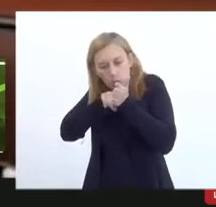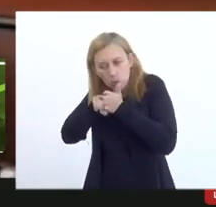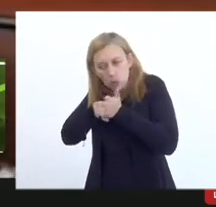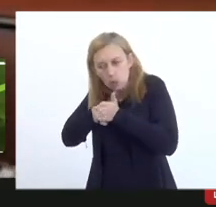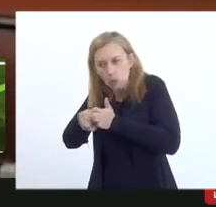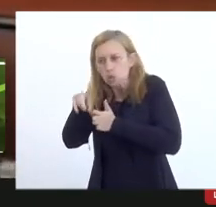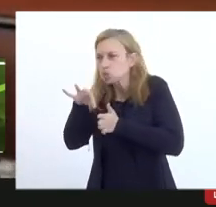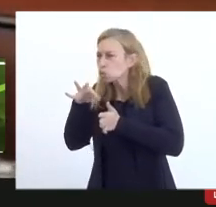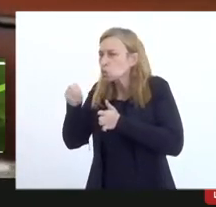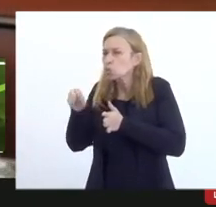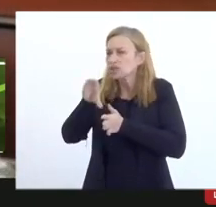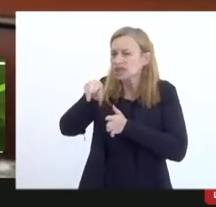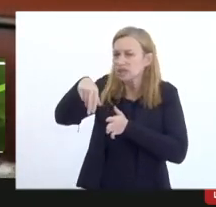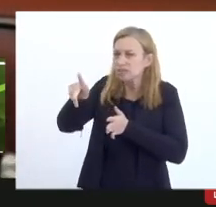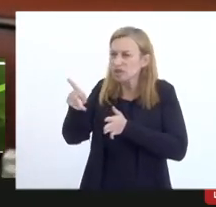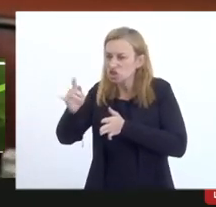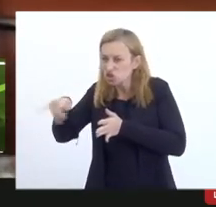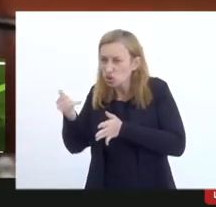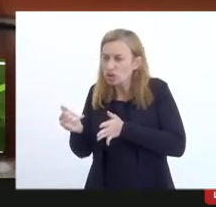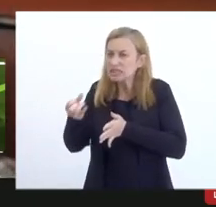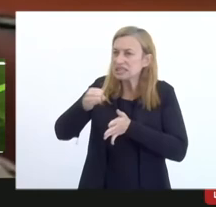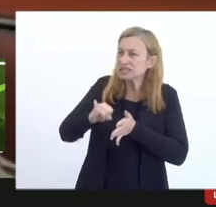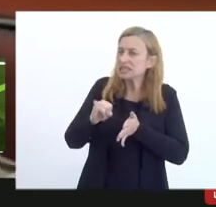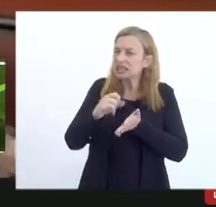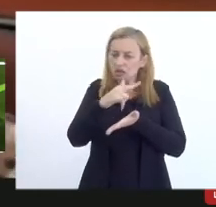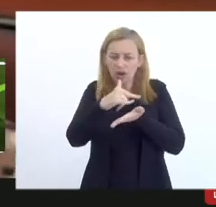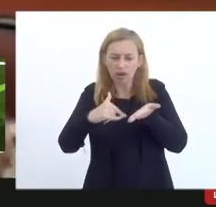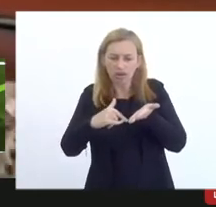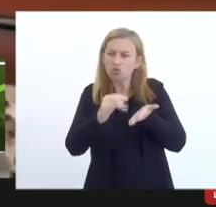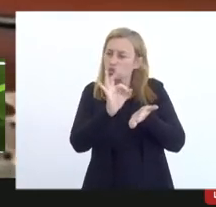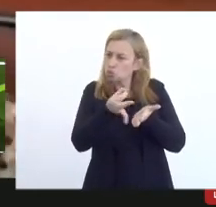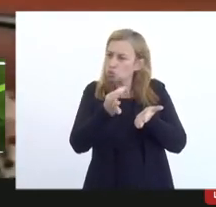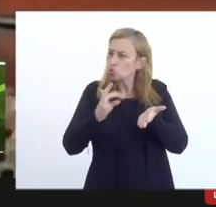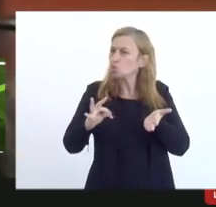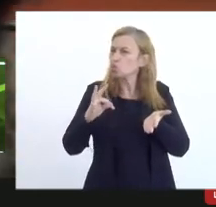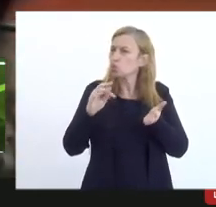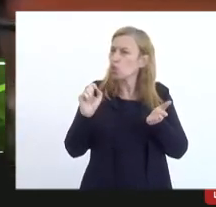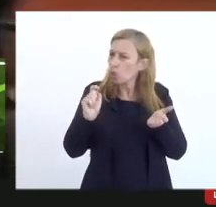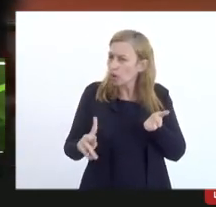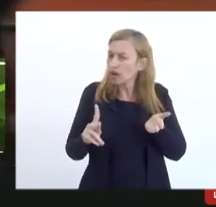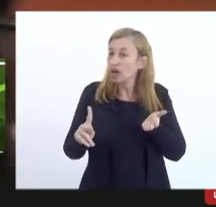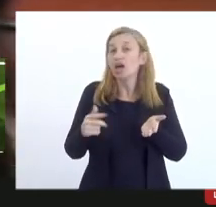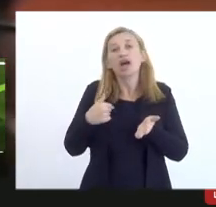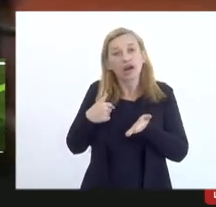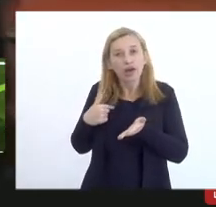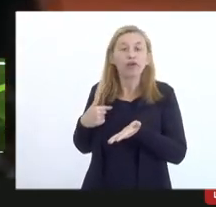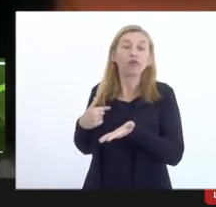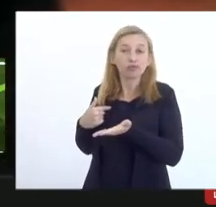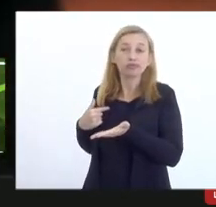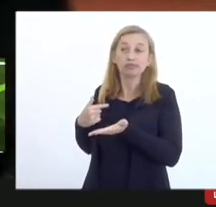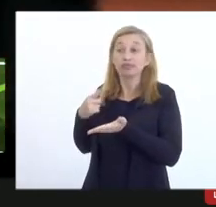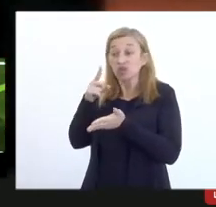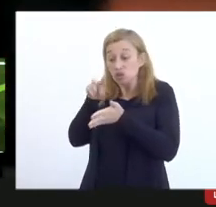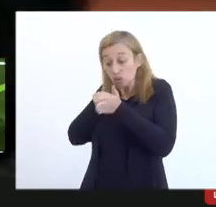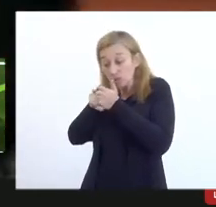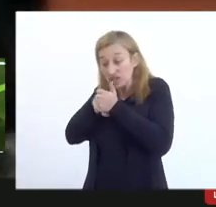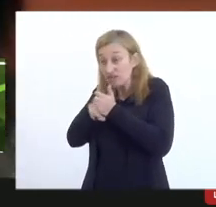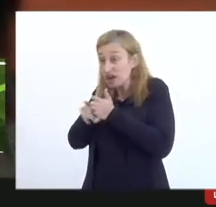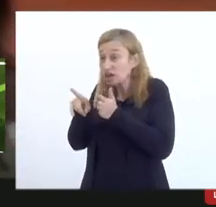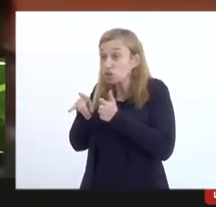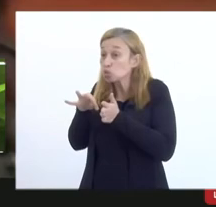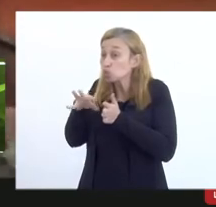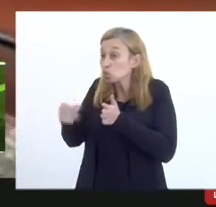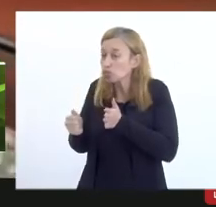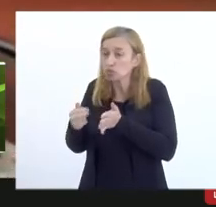CNPJ se as certidões negativas estão ok eu confiro porque eu não vou contratar aquele que está com algum problema eu já